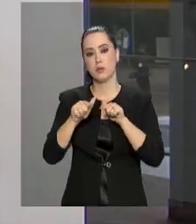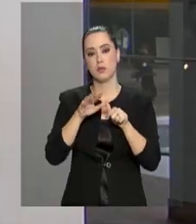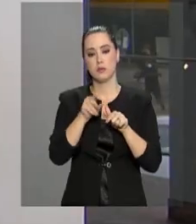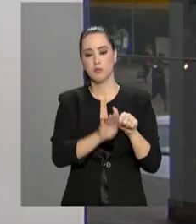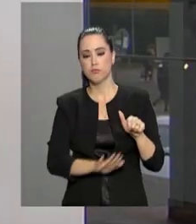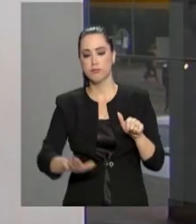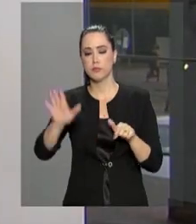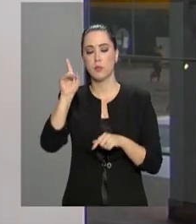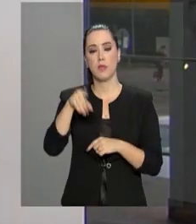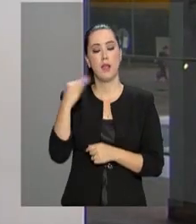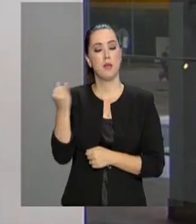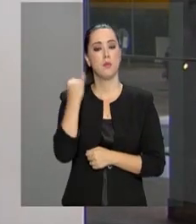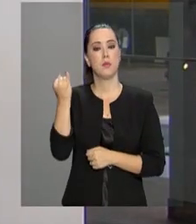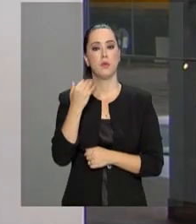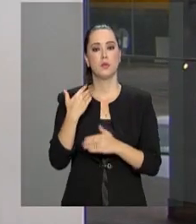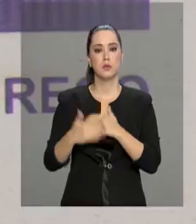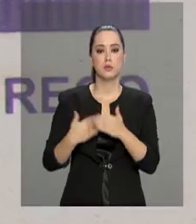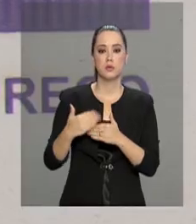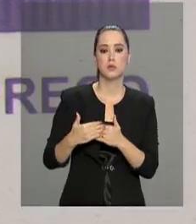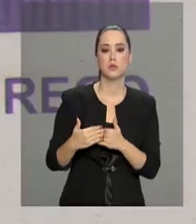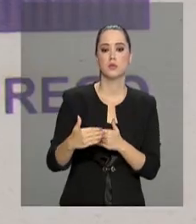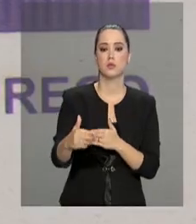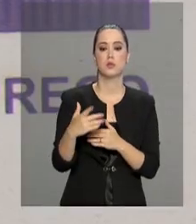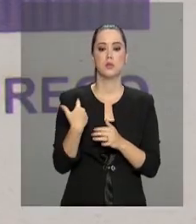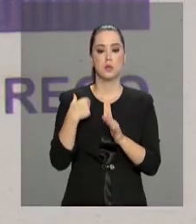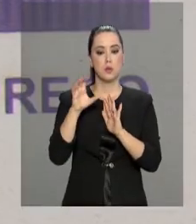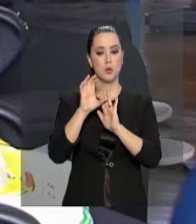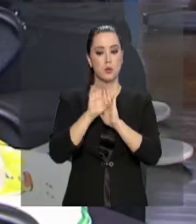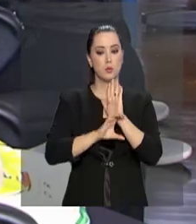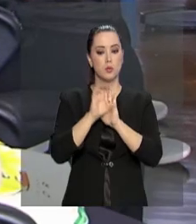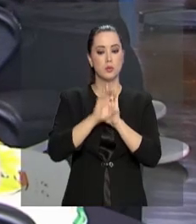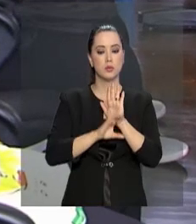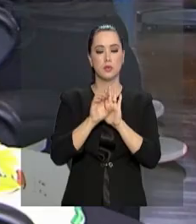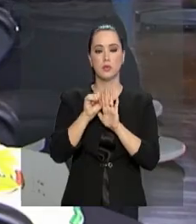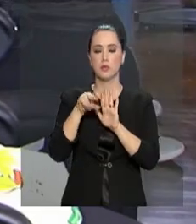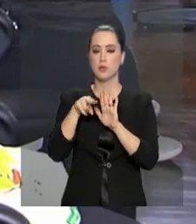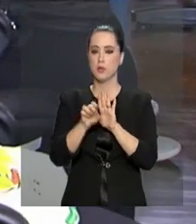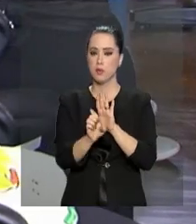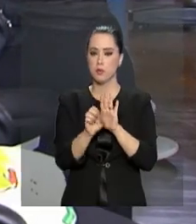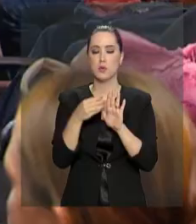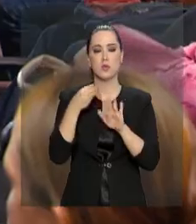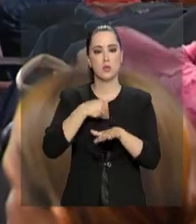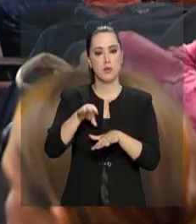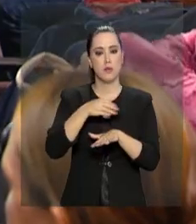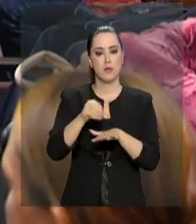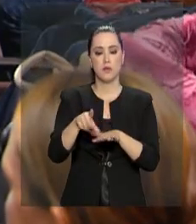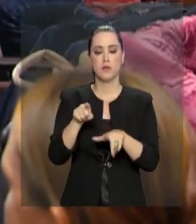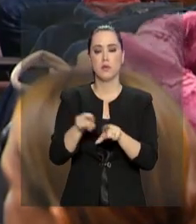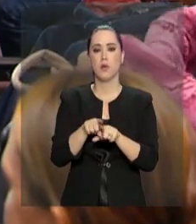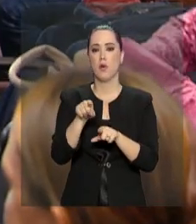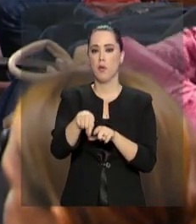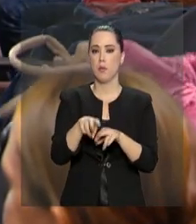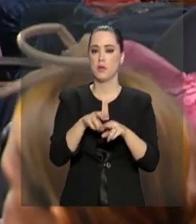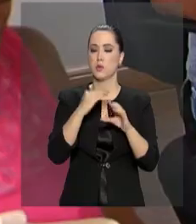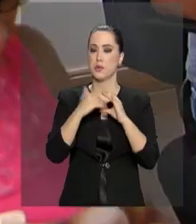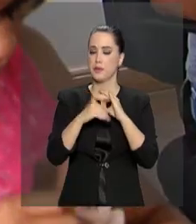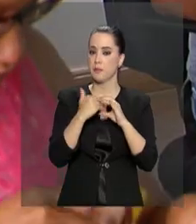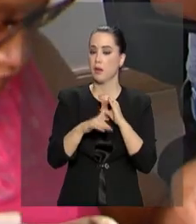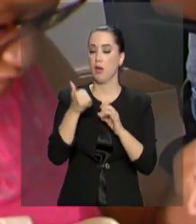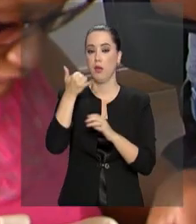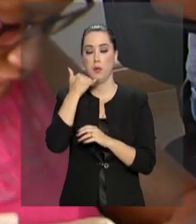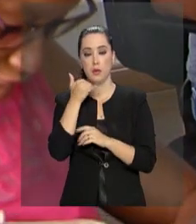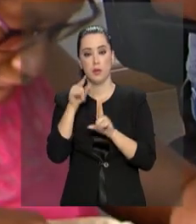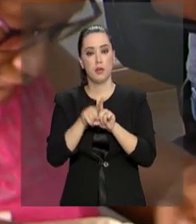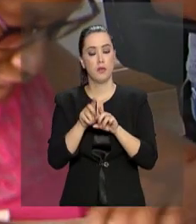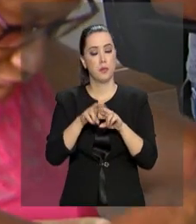É importante manter o cadastro atualizado no Cine, com dados para contato, e-mail e telefone, pois a